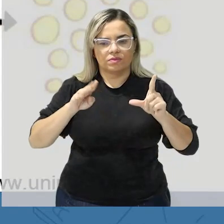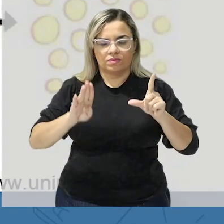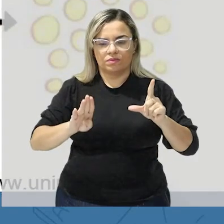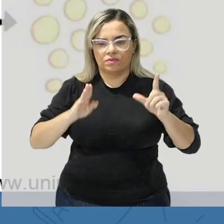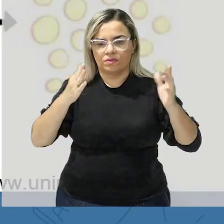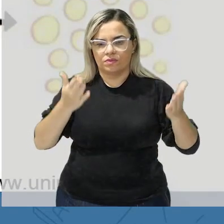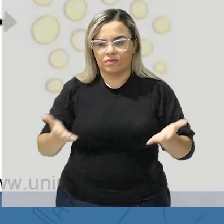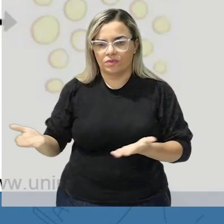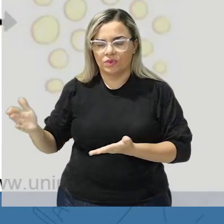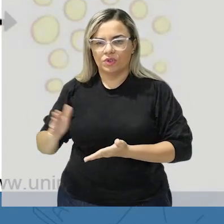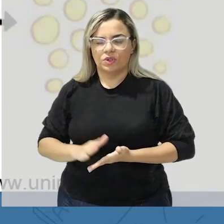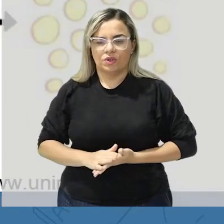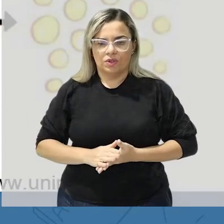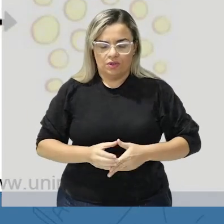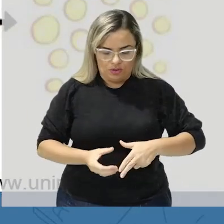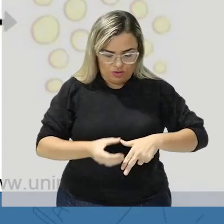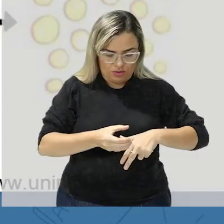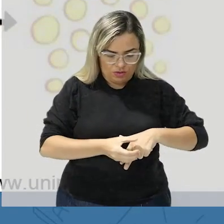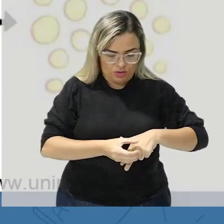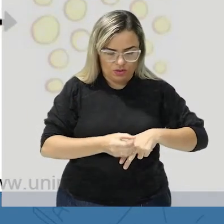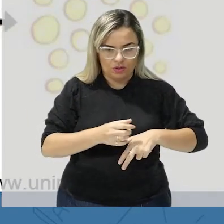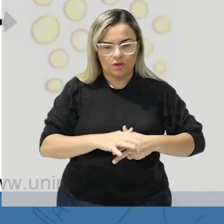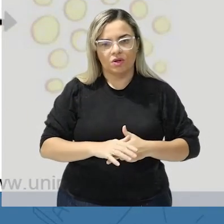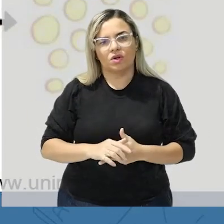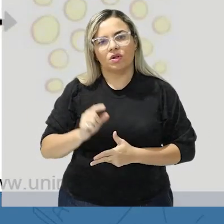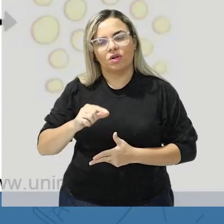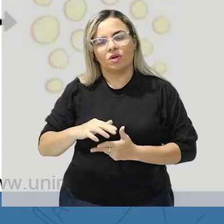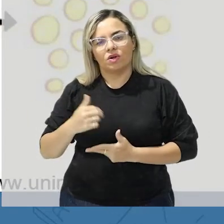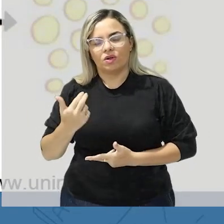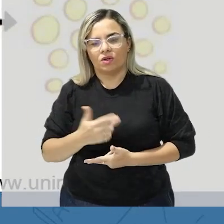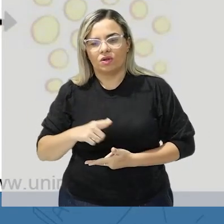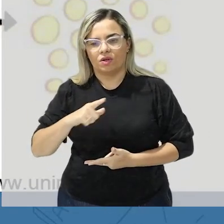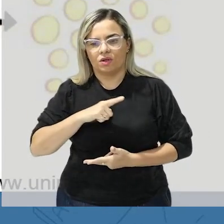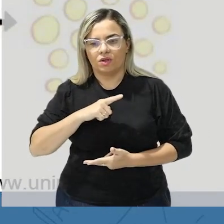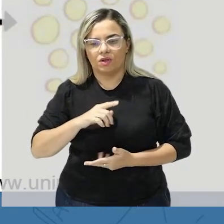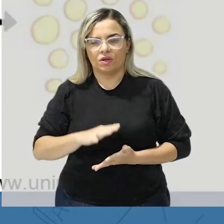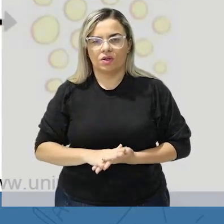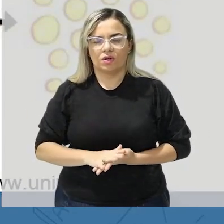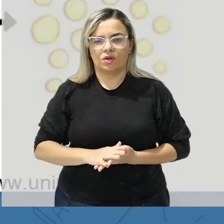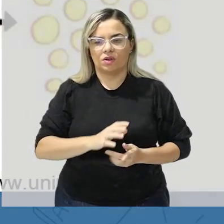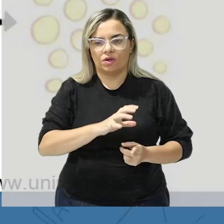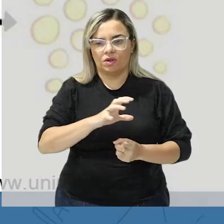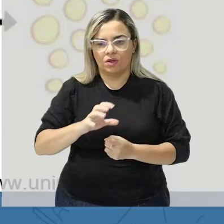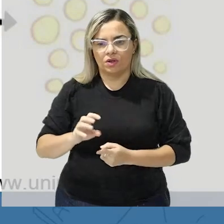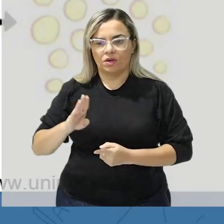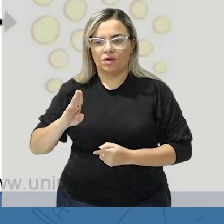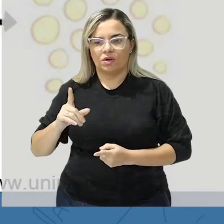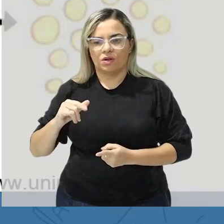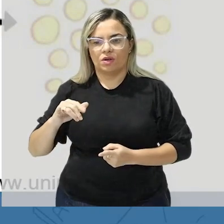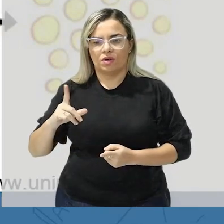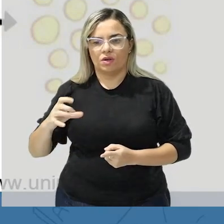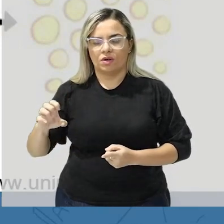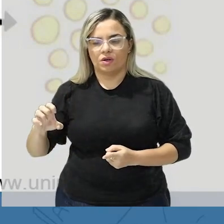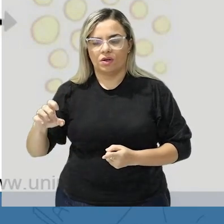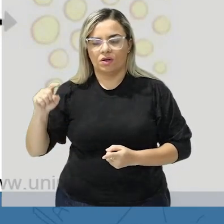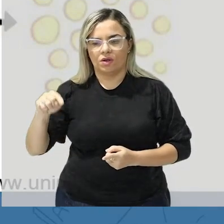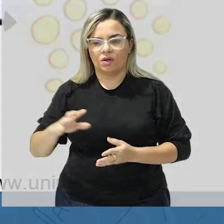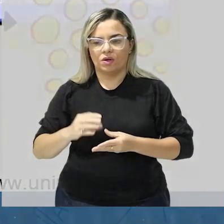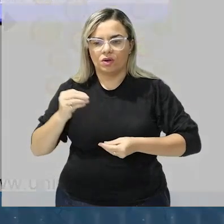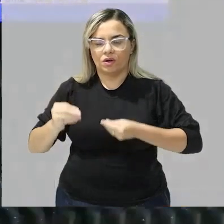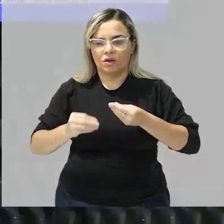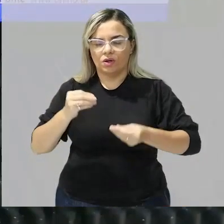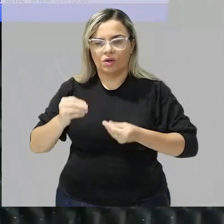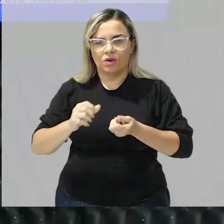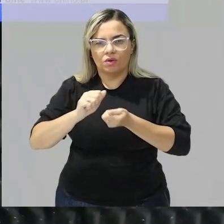acontece nós temos aqui a gordura que vai sofrer a ação da bile a bile é como se